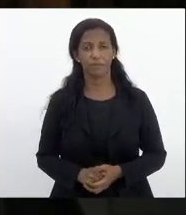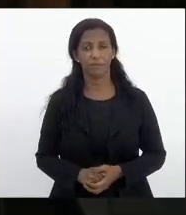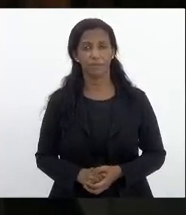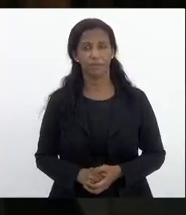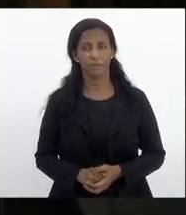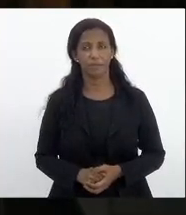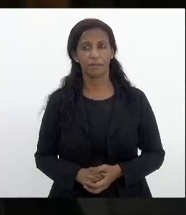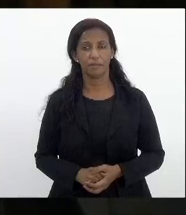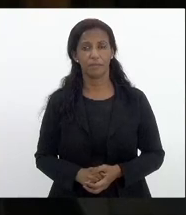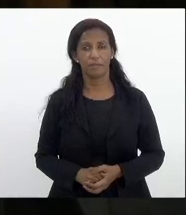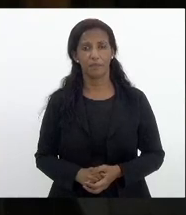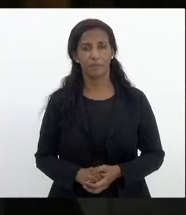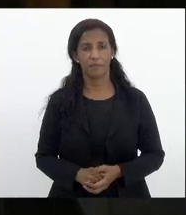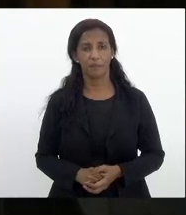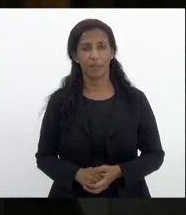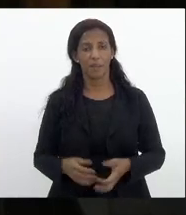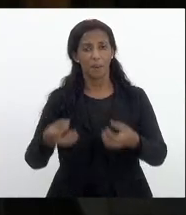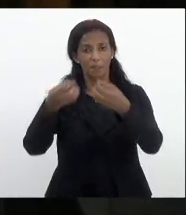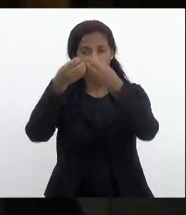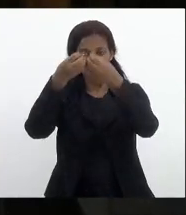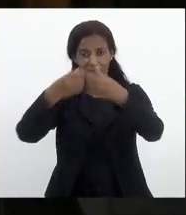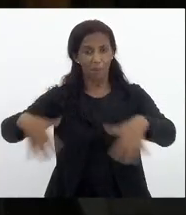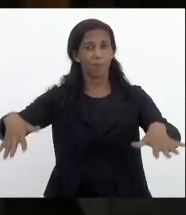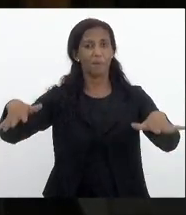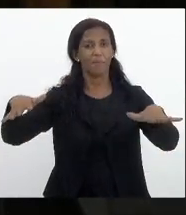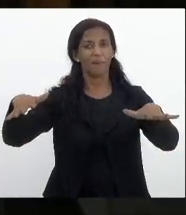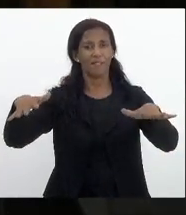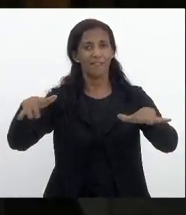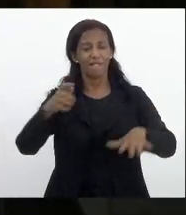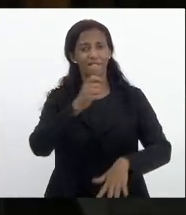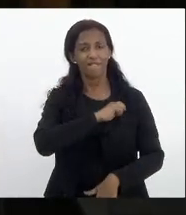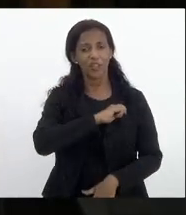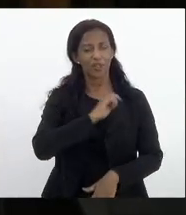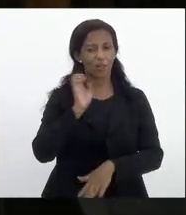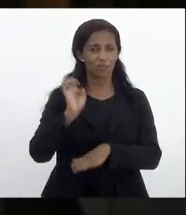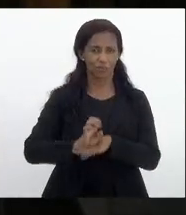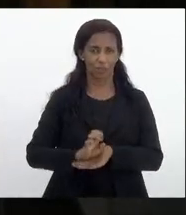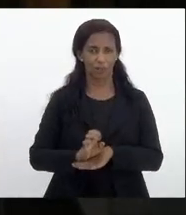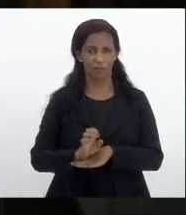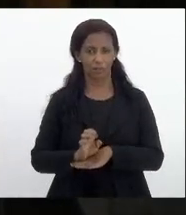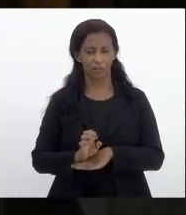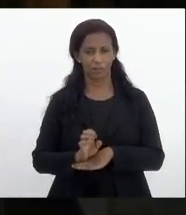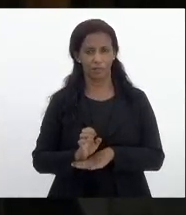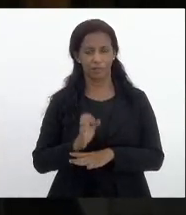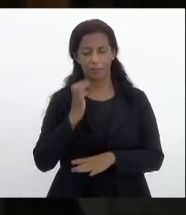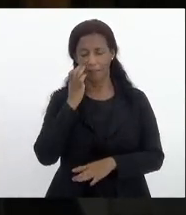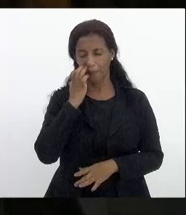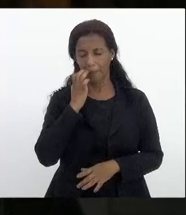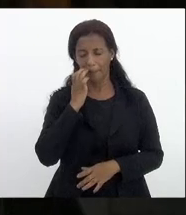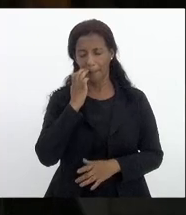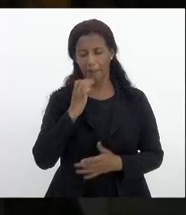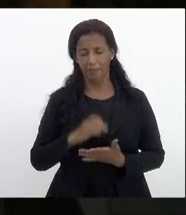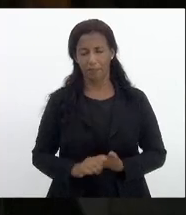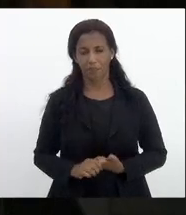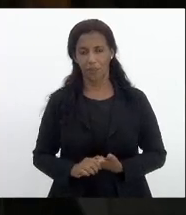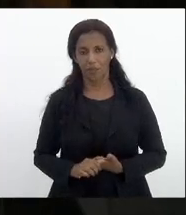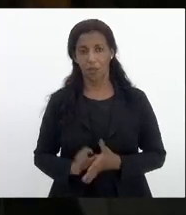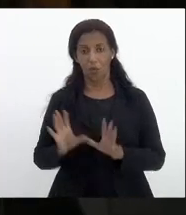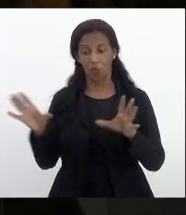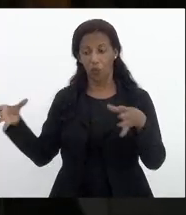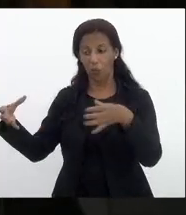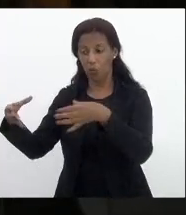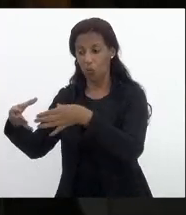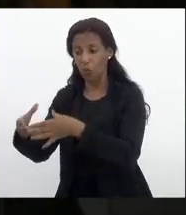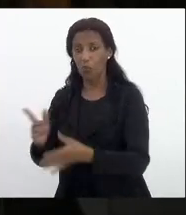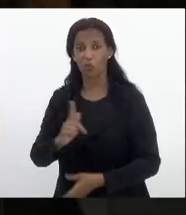pela derrocada fiscal do estado o foram os gestores